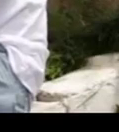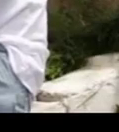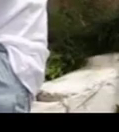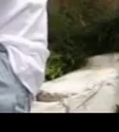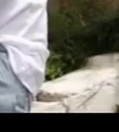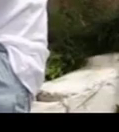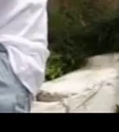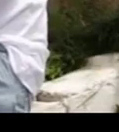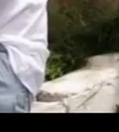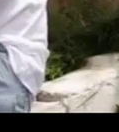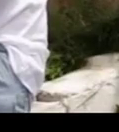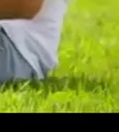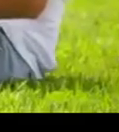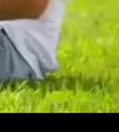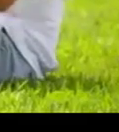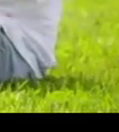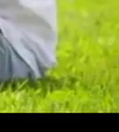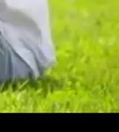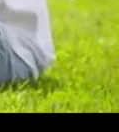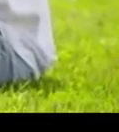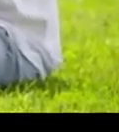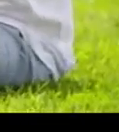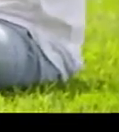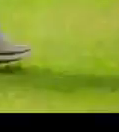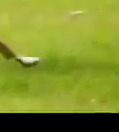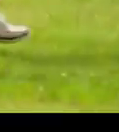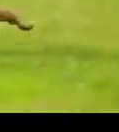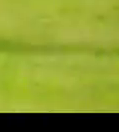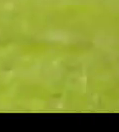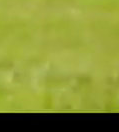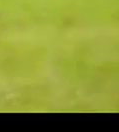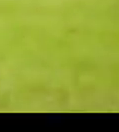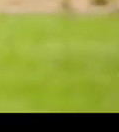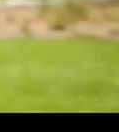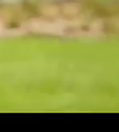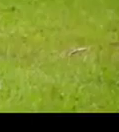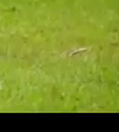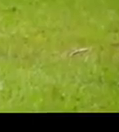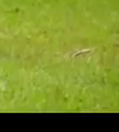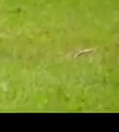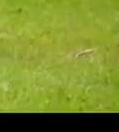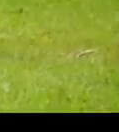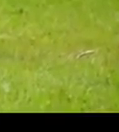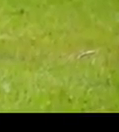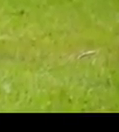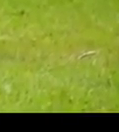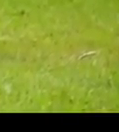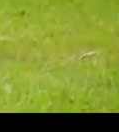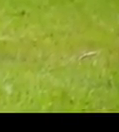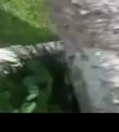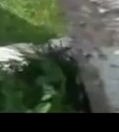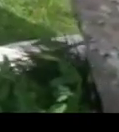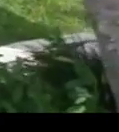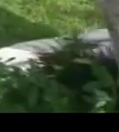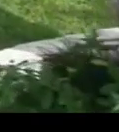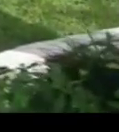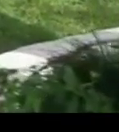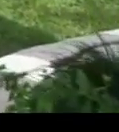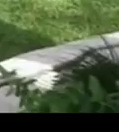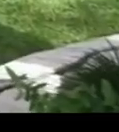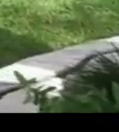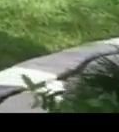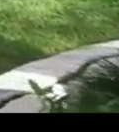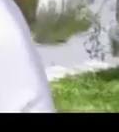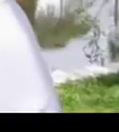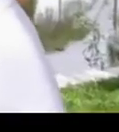Você já pensou em castrar o seu pet? A castração em machos, além de evitar diversas doenças, evita brigas por disputa territorial, diminui